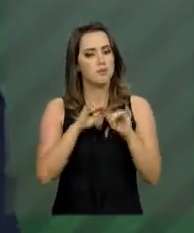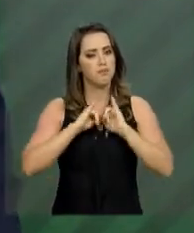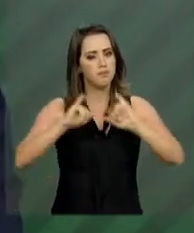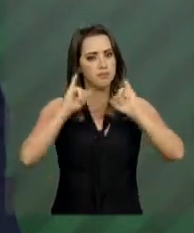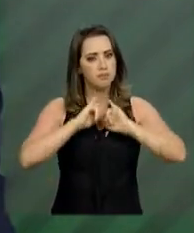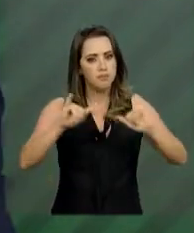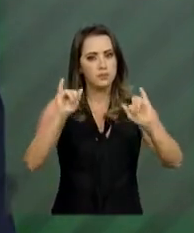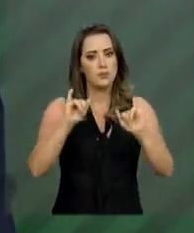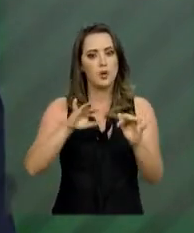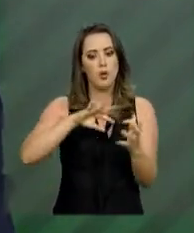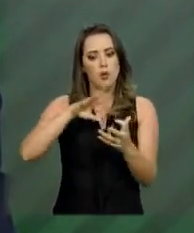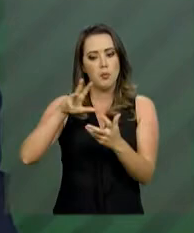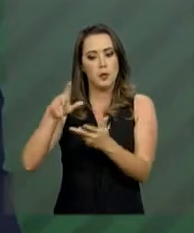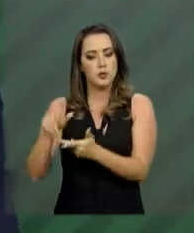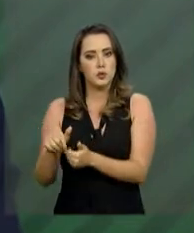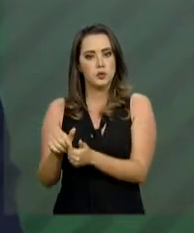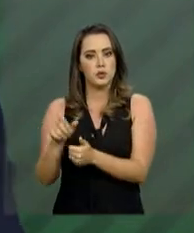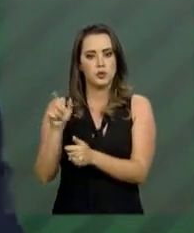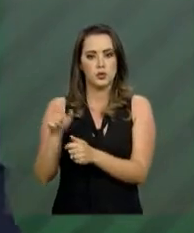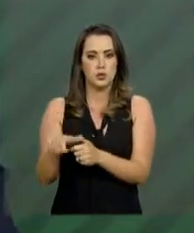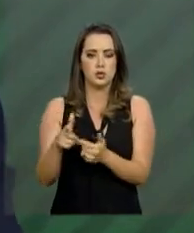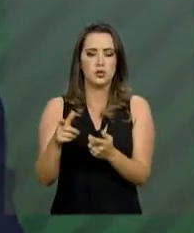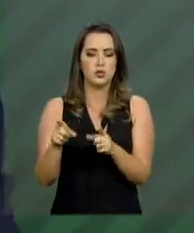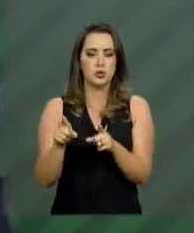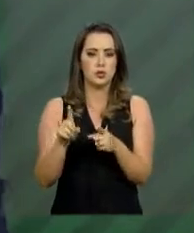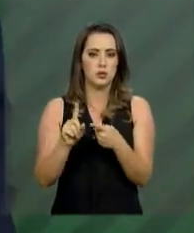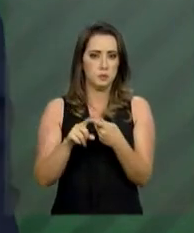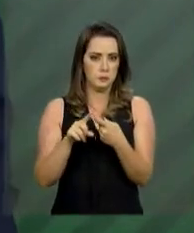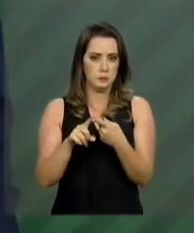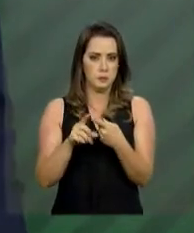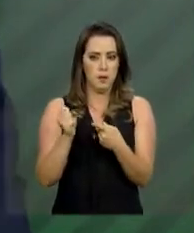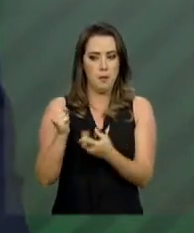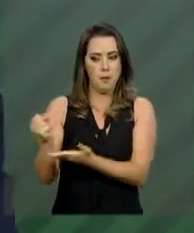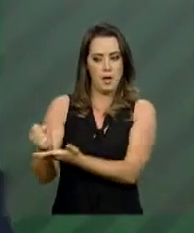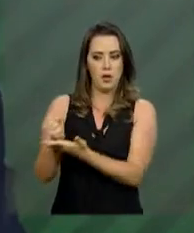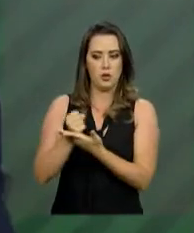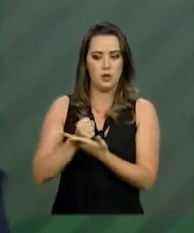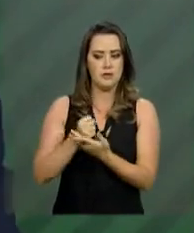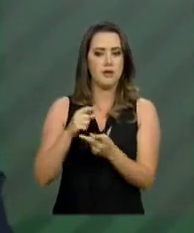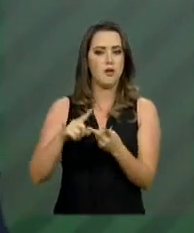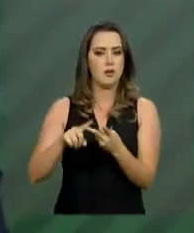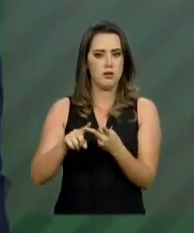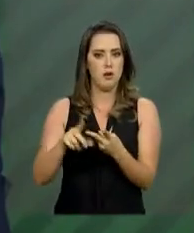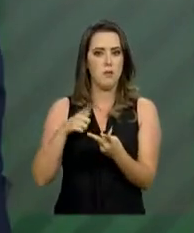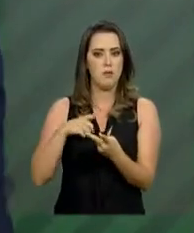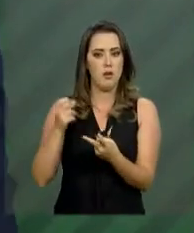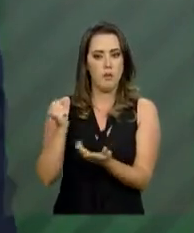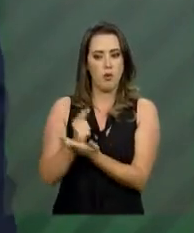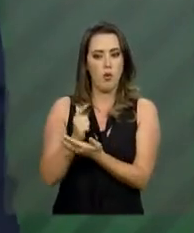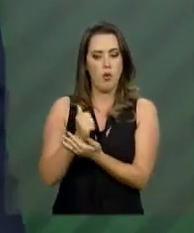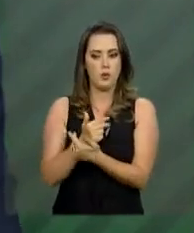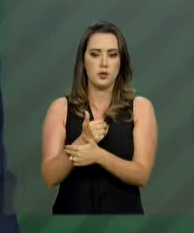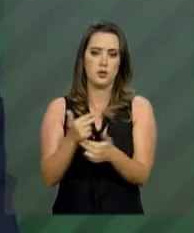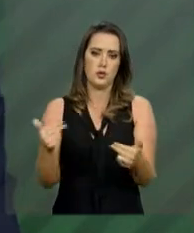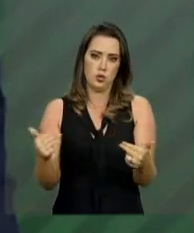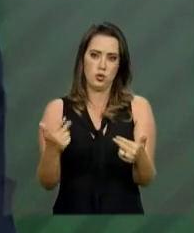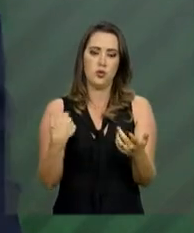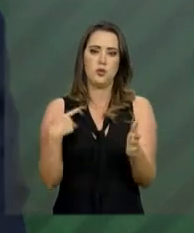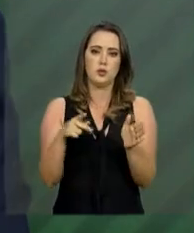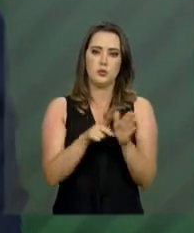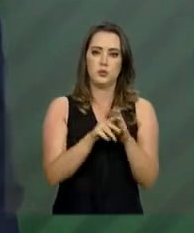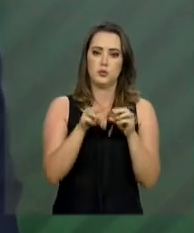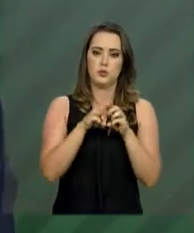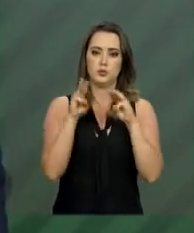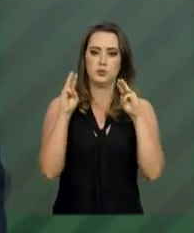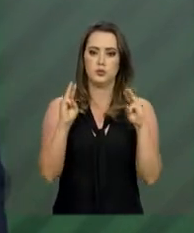internacional, tanto para a doação, quanto, obviamente, também para a aquisição de acervos